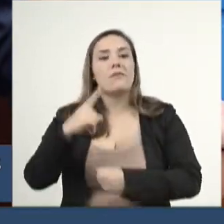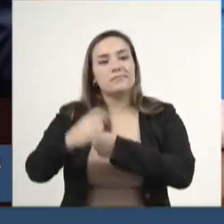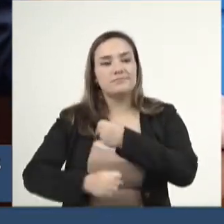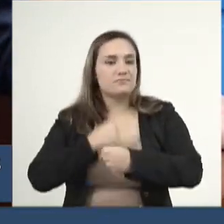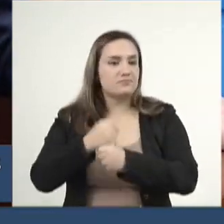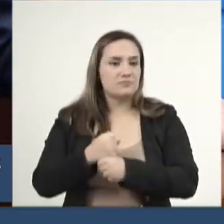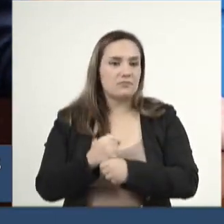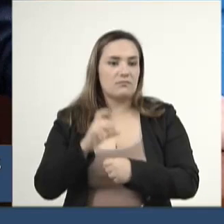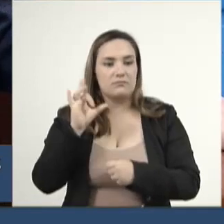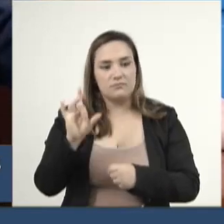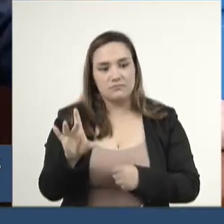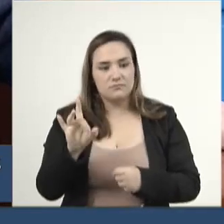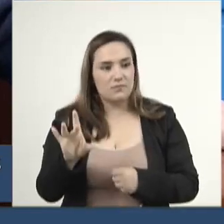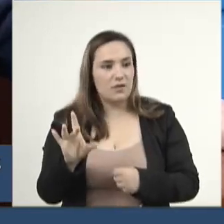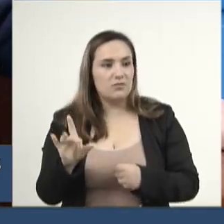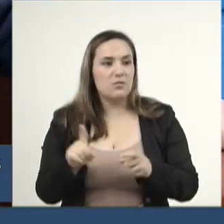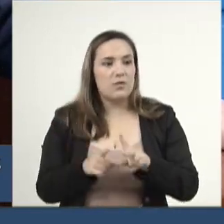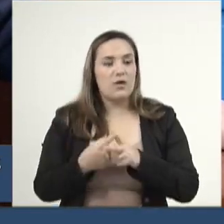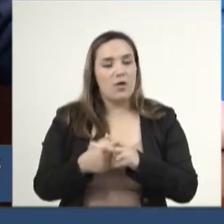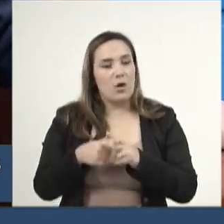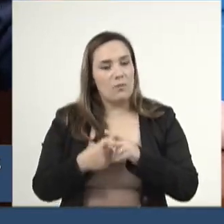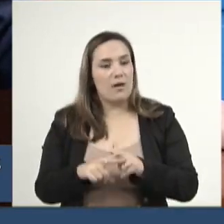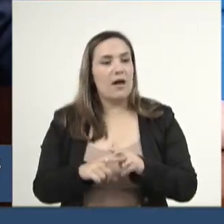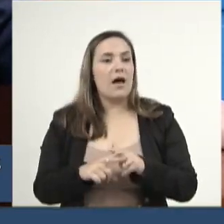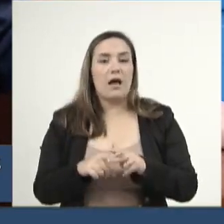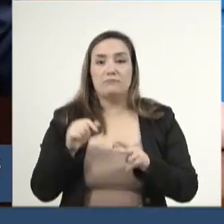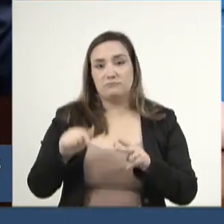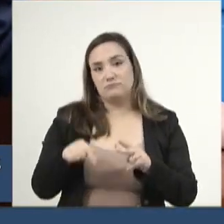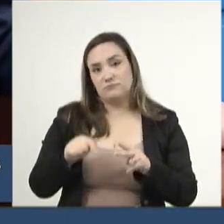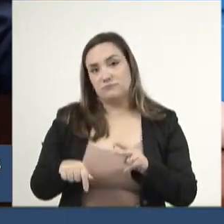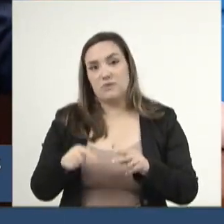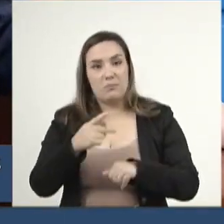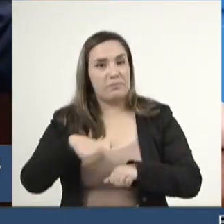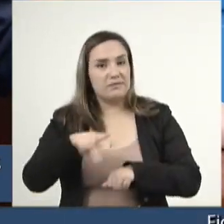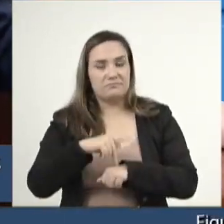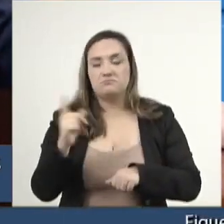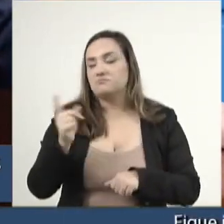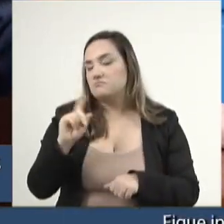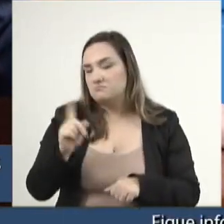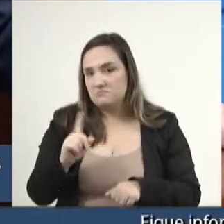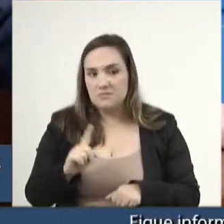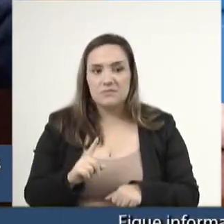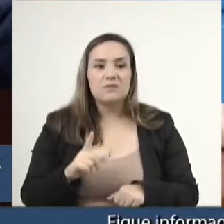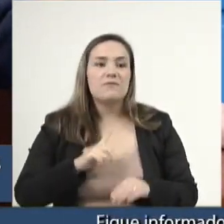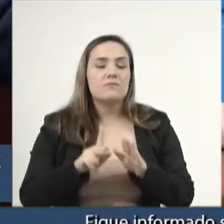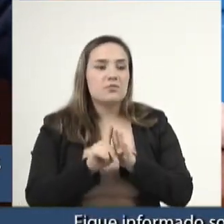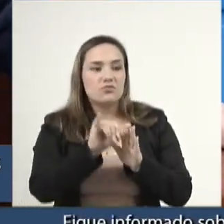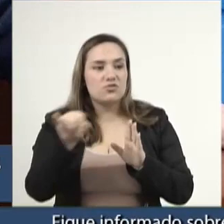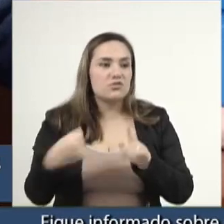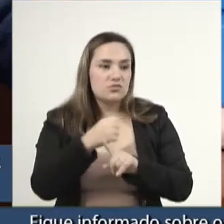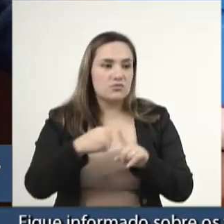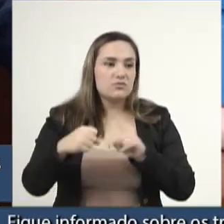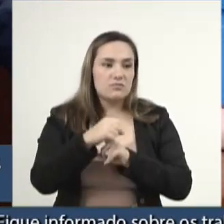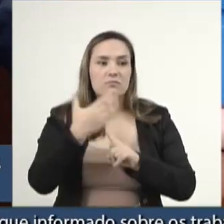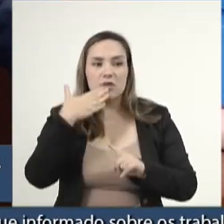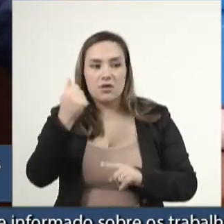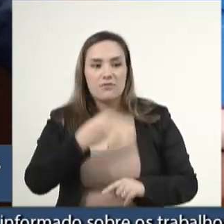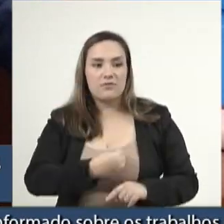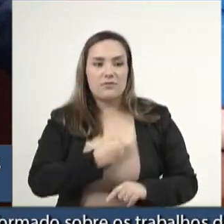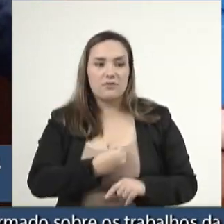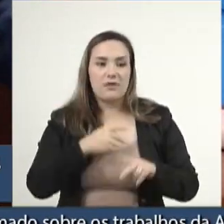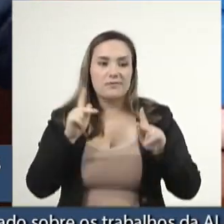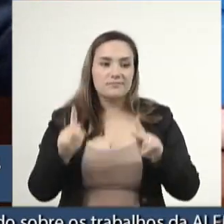Lula não foi só para arrumar a casa, foi também para trazer de volta programas sociais que melhoram a vida do povo.